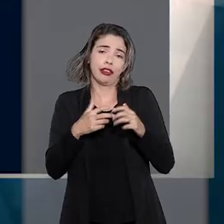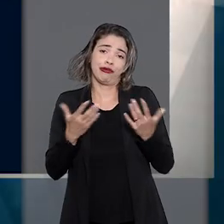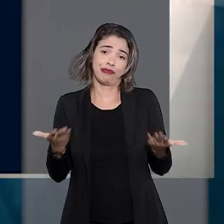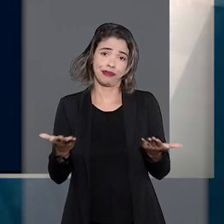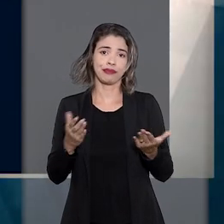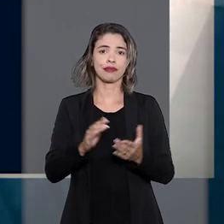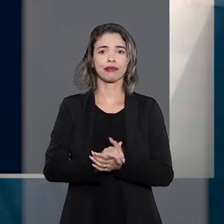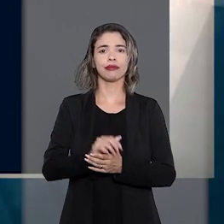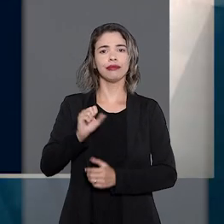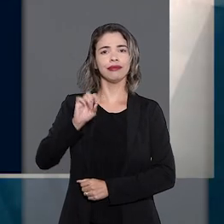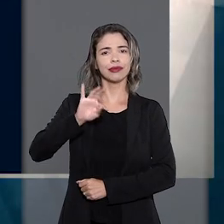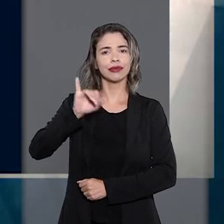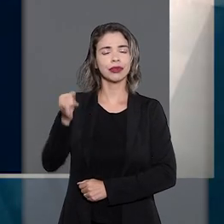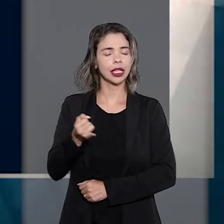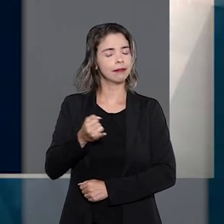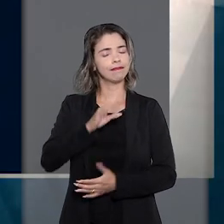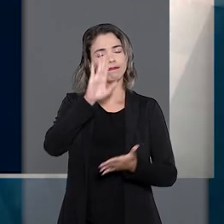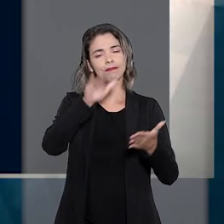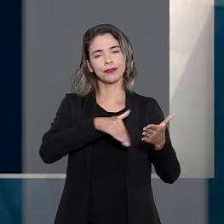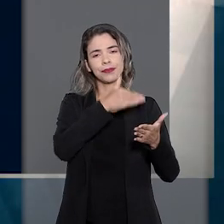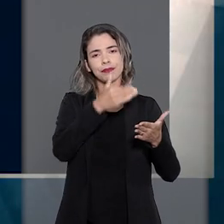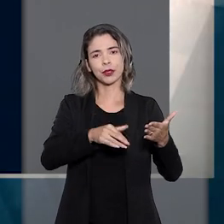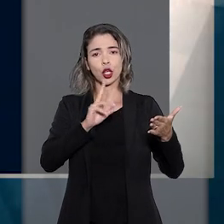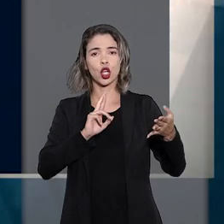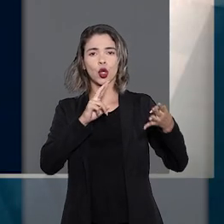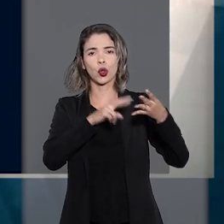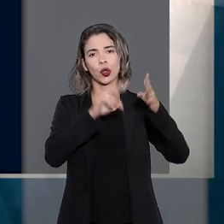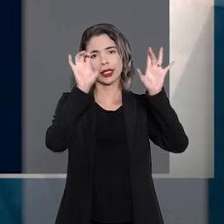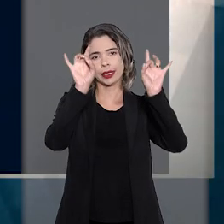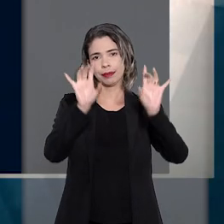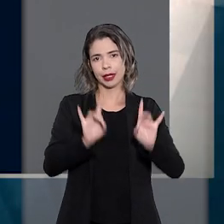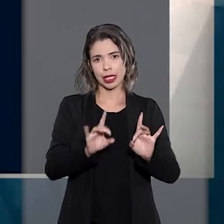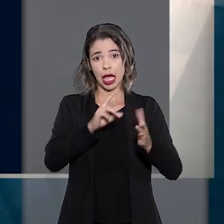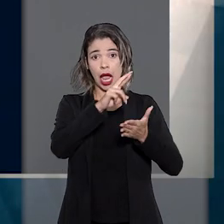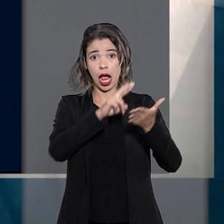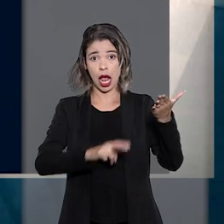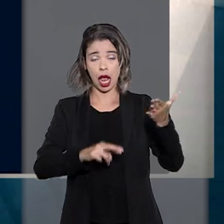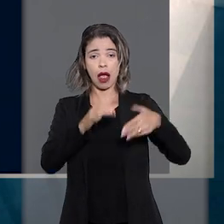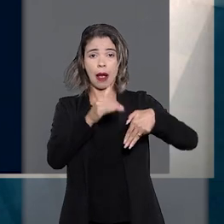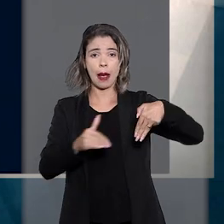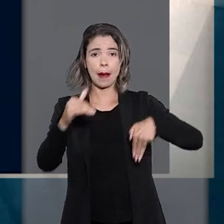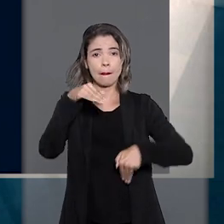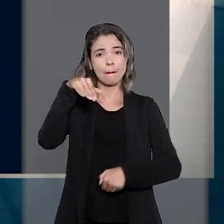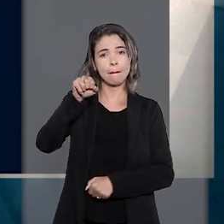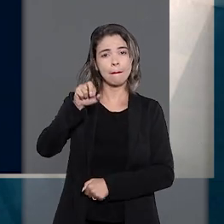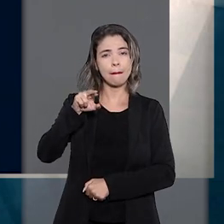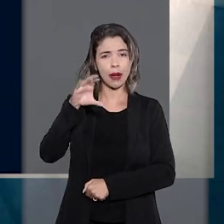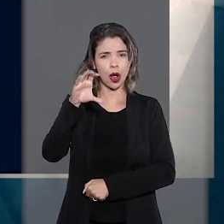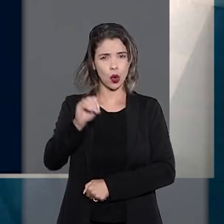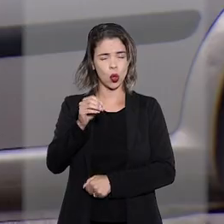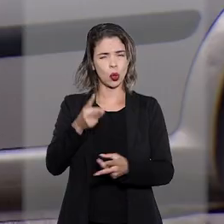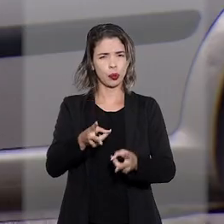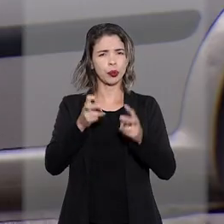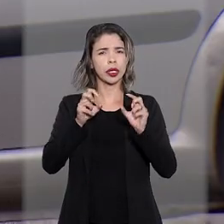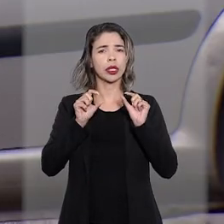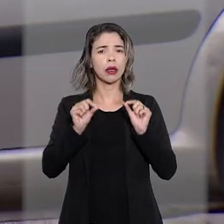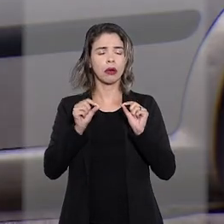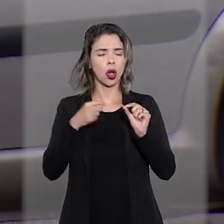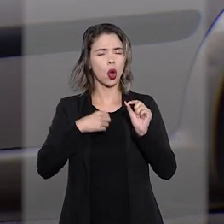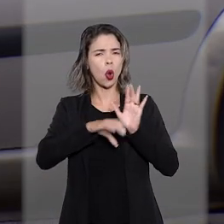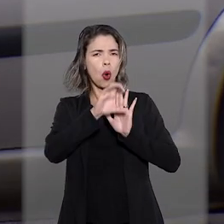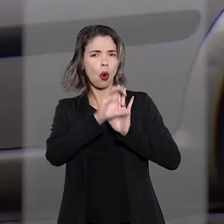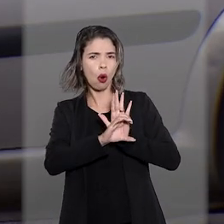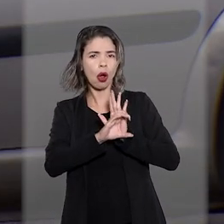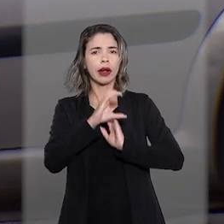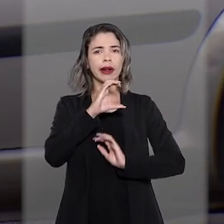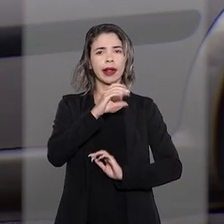No STJ, a terceira turma negou provimento ao recurso especial. O relator, ministro Marco Aurélio Belize, observou que,